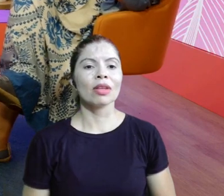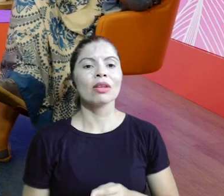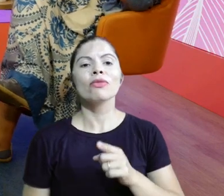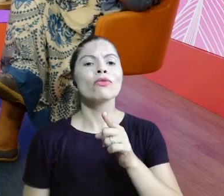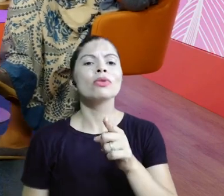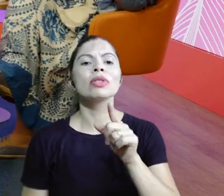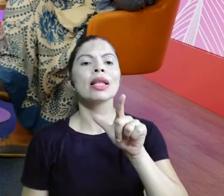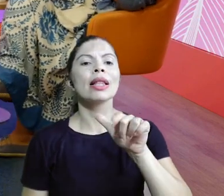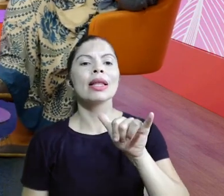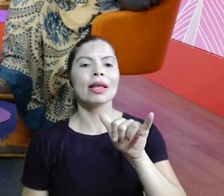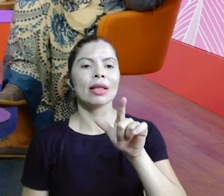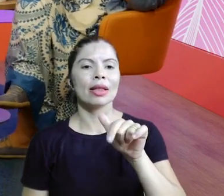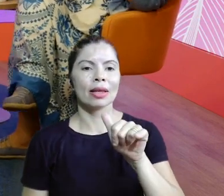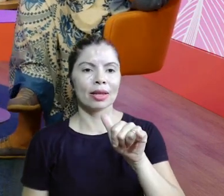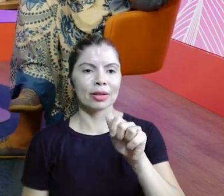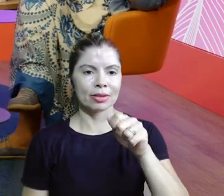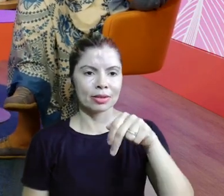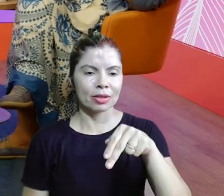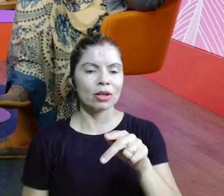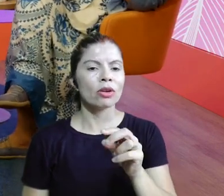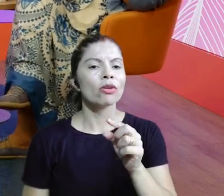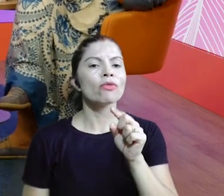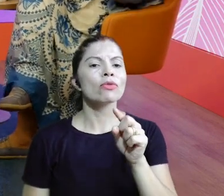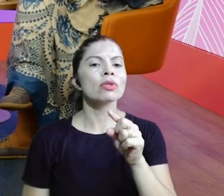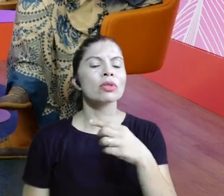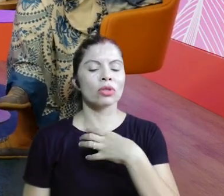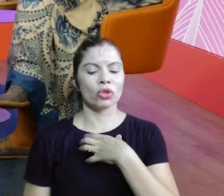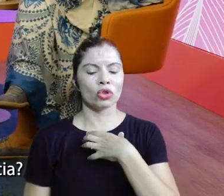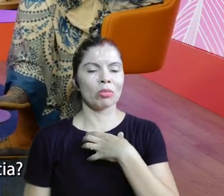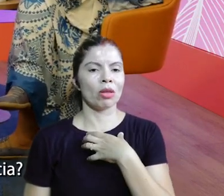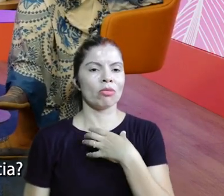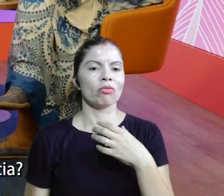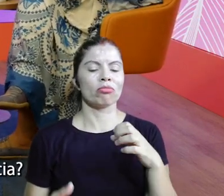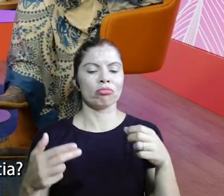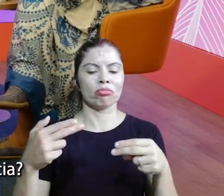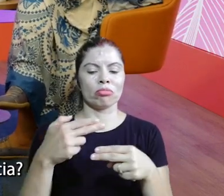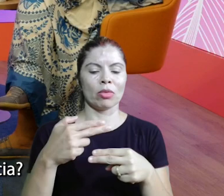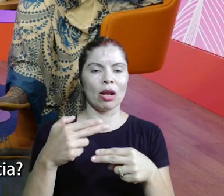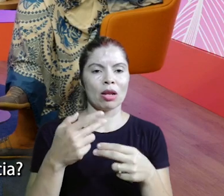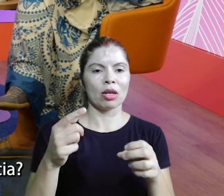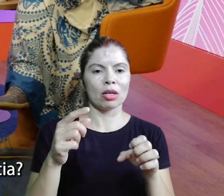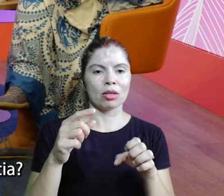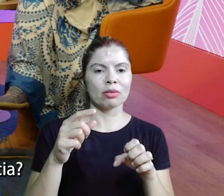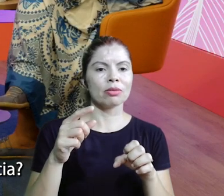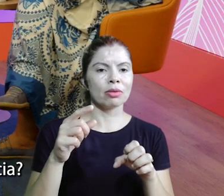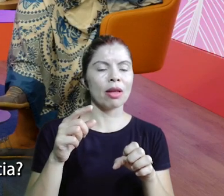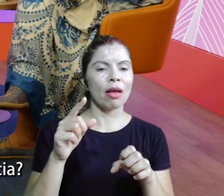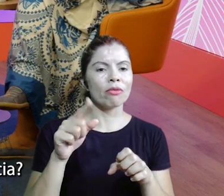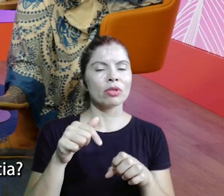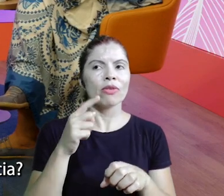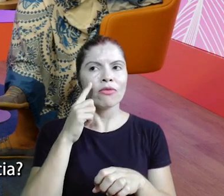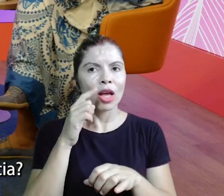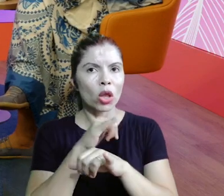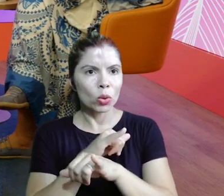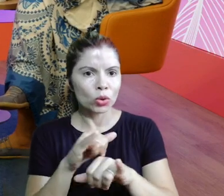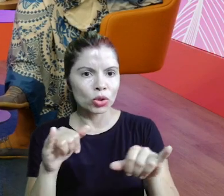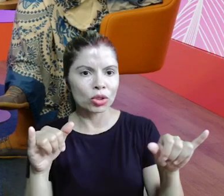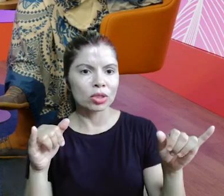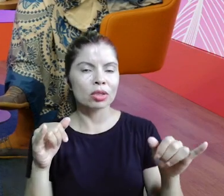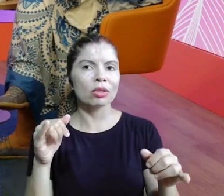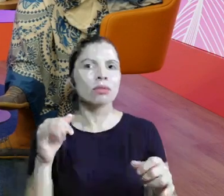Exatamente. você, Lili, como que você sai dessa Feira do Empreendedor, com essa notícia,